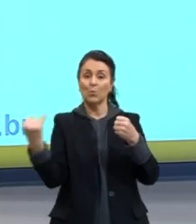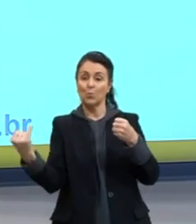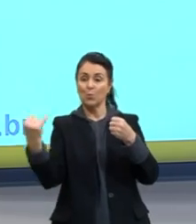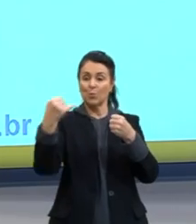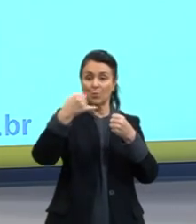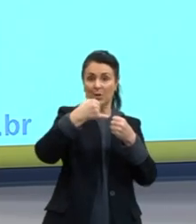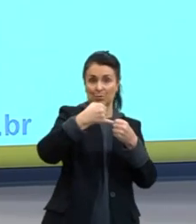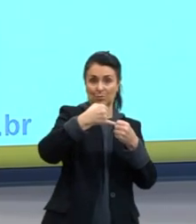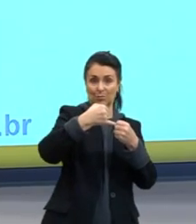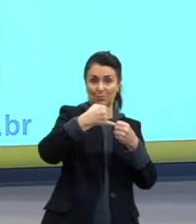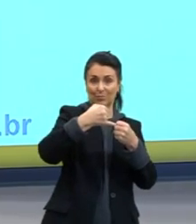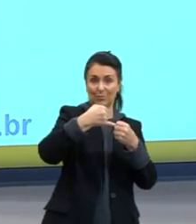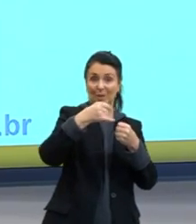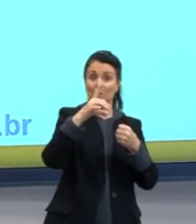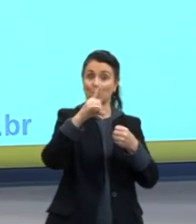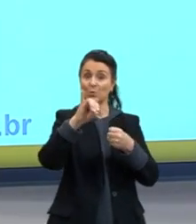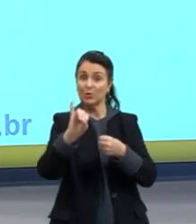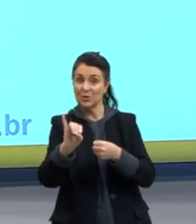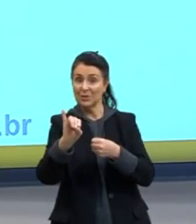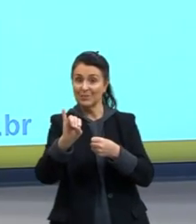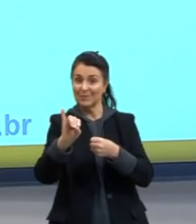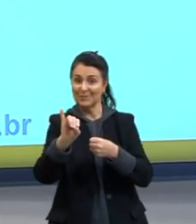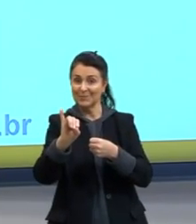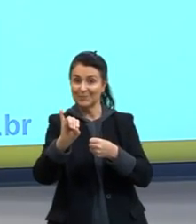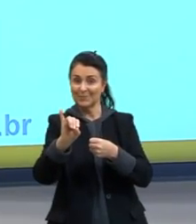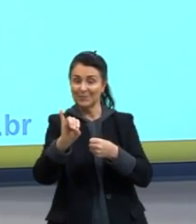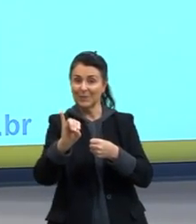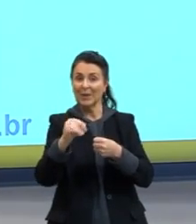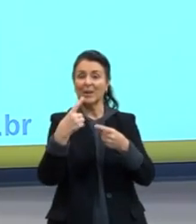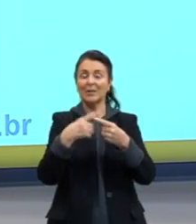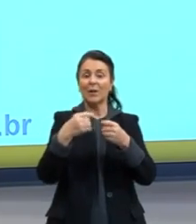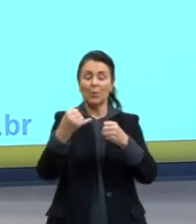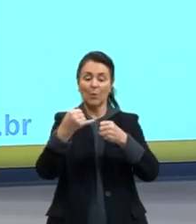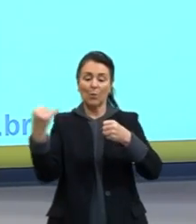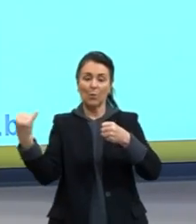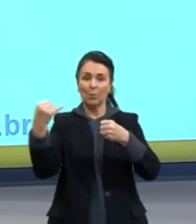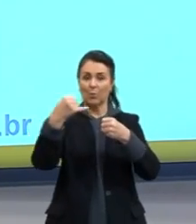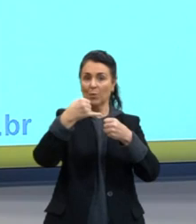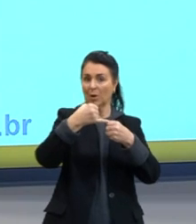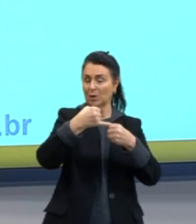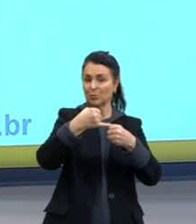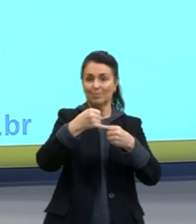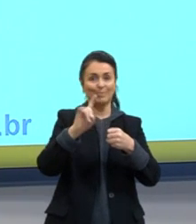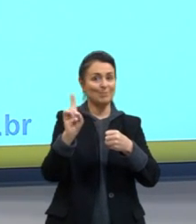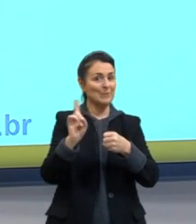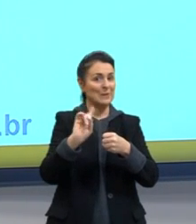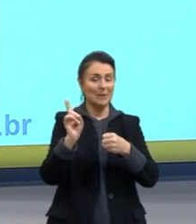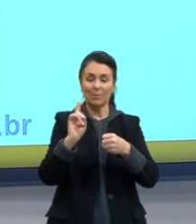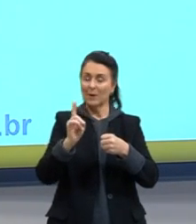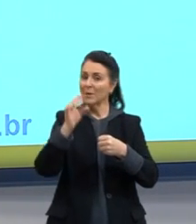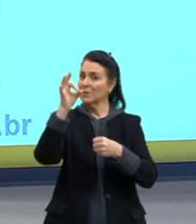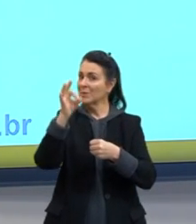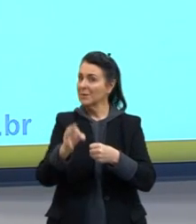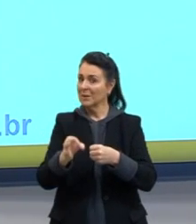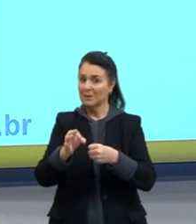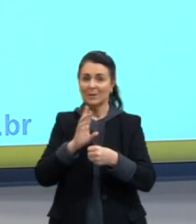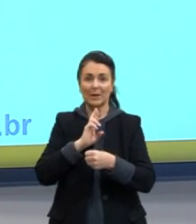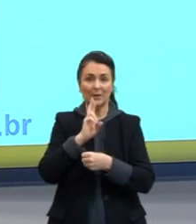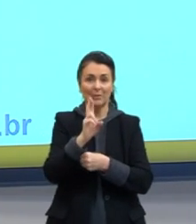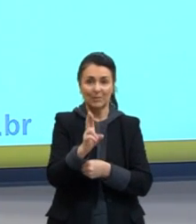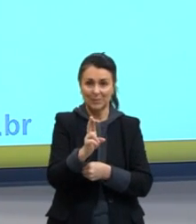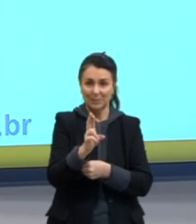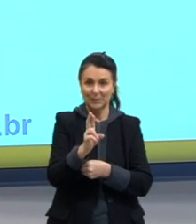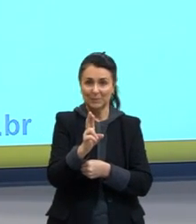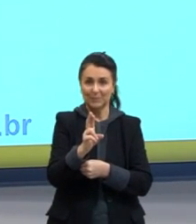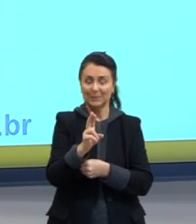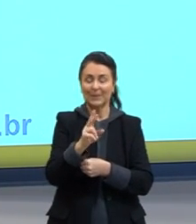está totalmente errada. A questão do cátion amônio também não vai influenciar nessa questão, então aqui já estaria